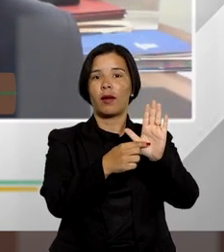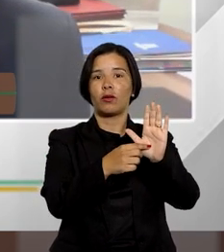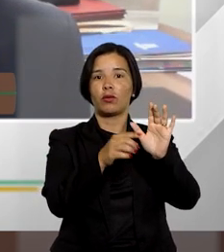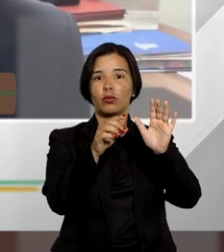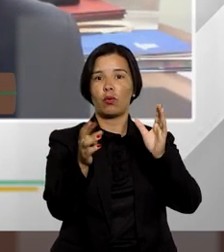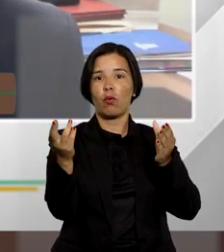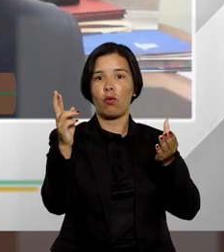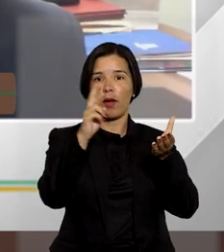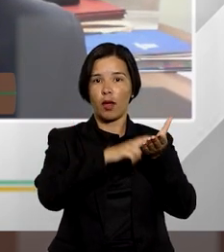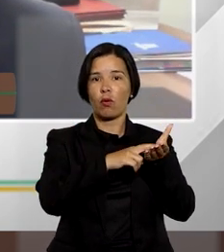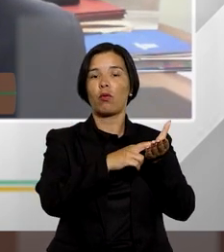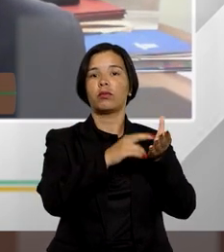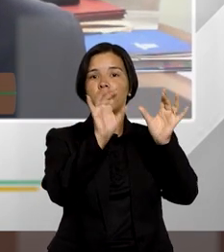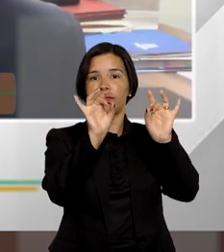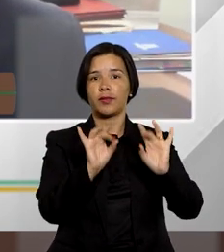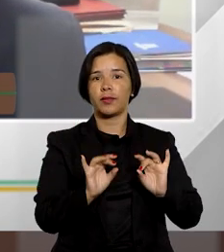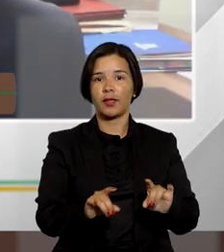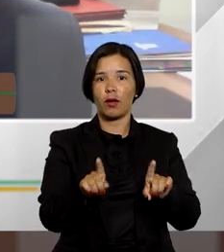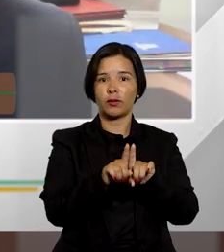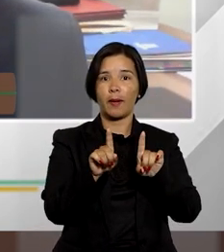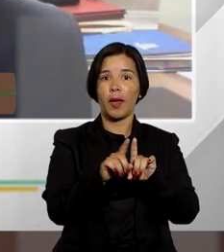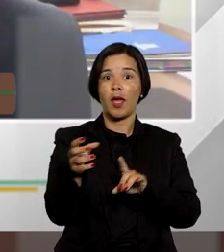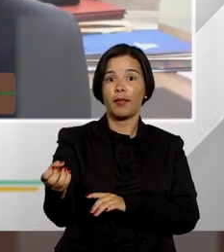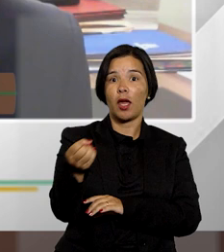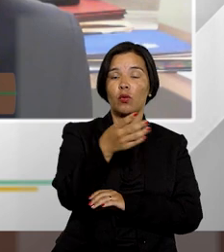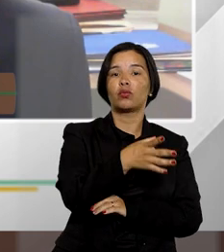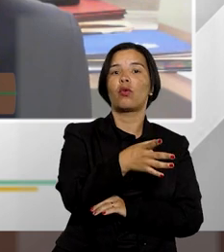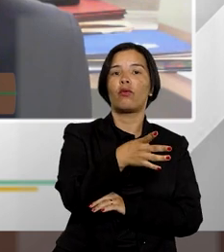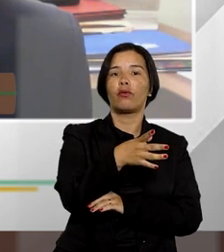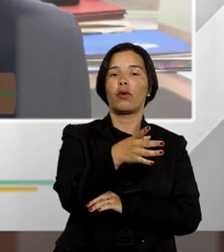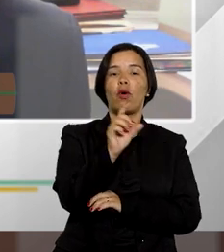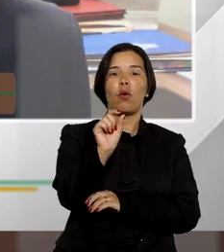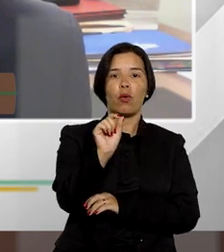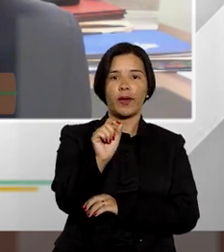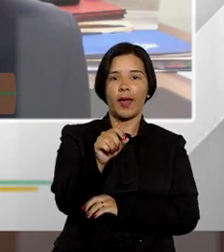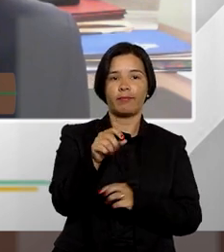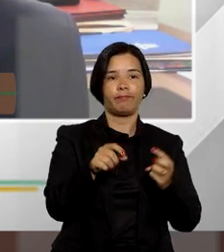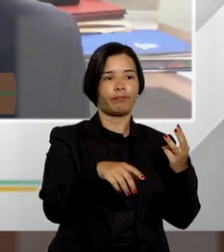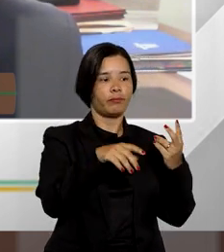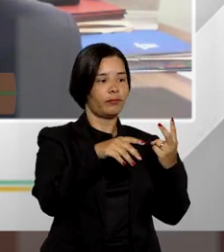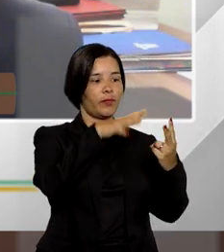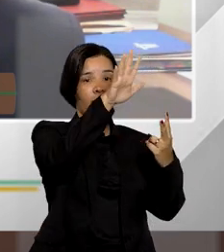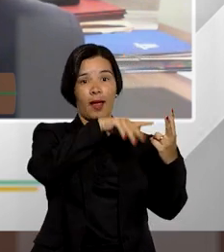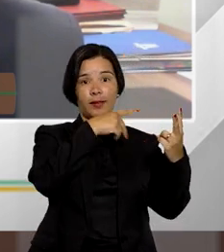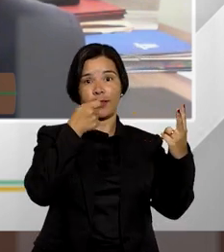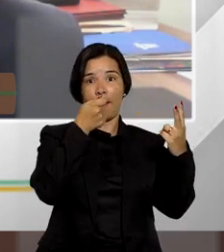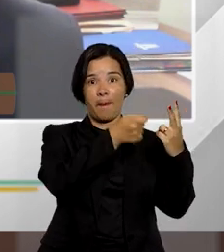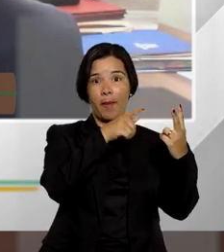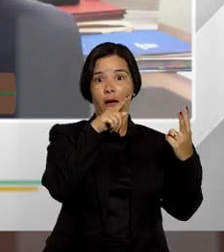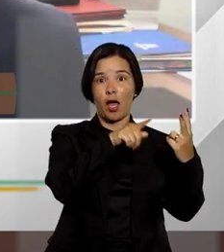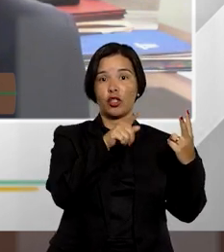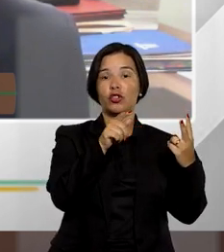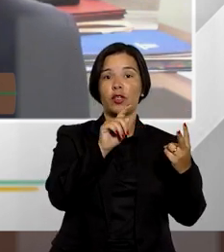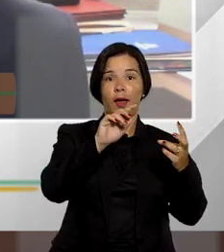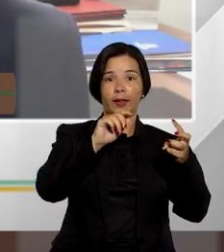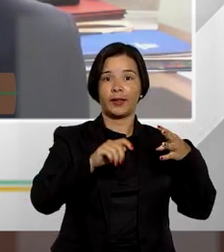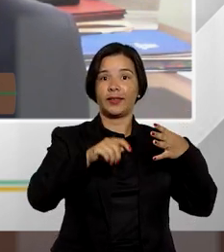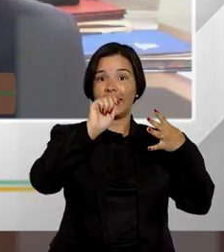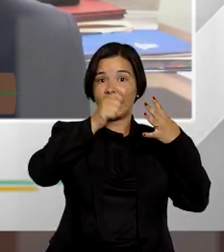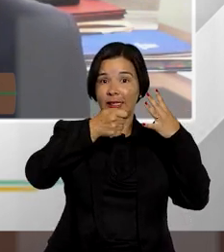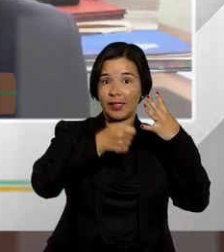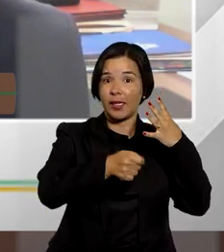em recurso especial tem início um novo grau recursal sujeitando-se a parte embargante ao questionar a decisão